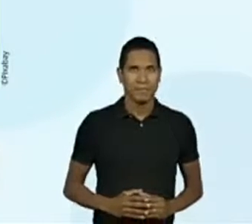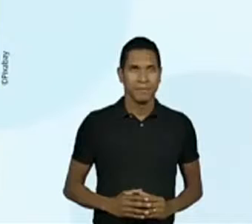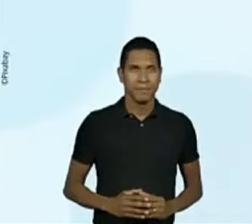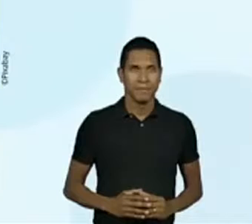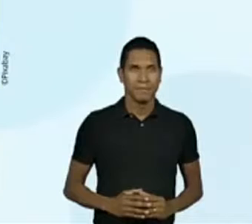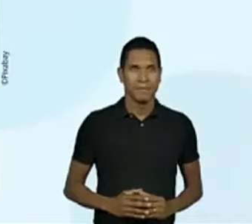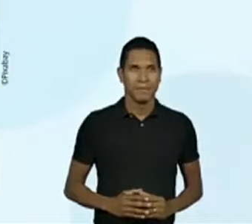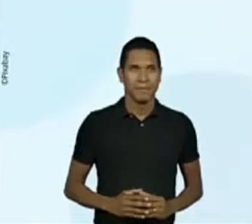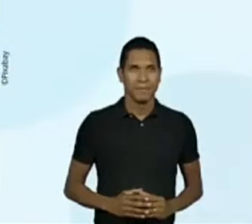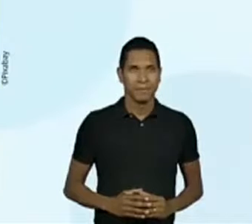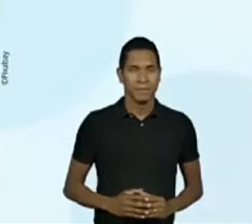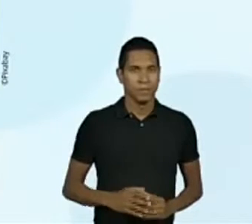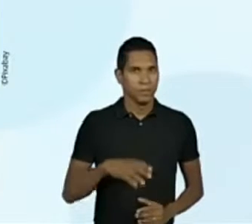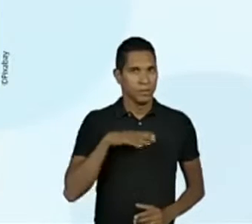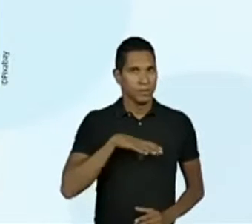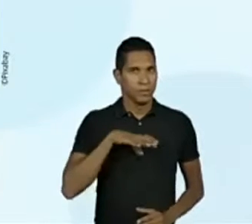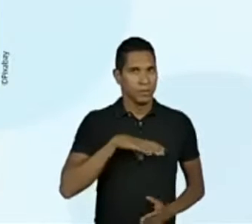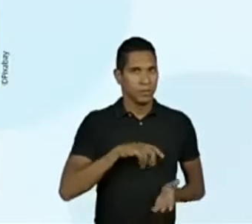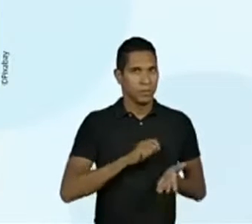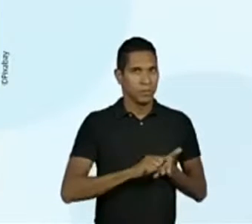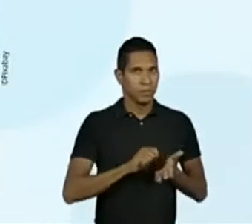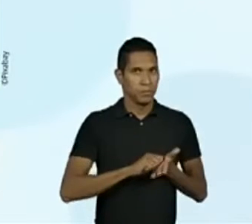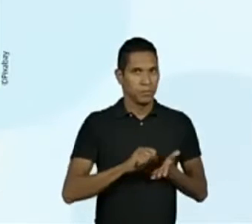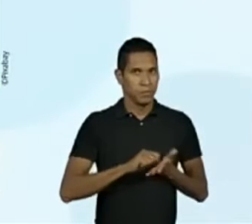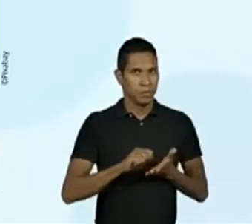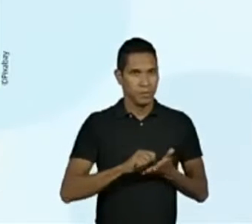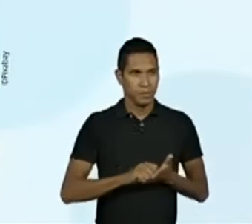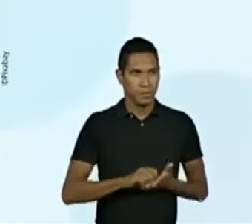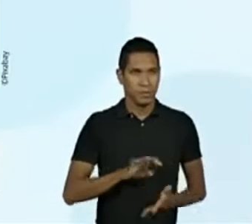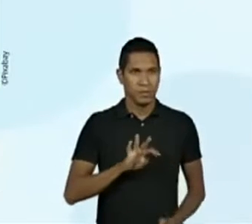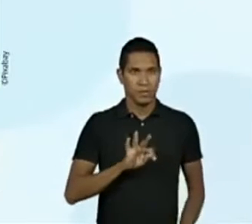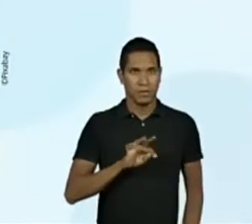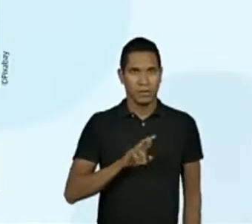Trinta e nove...